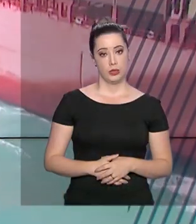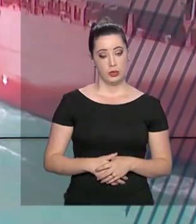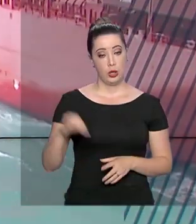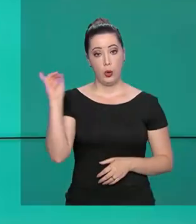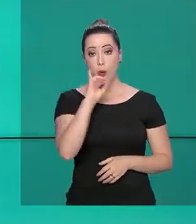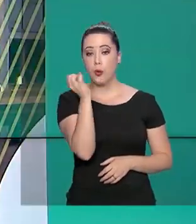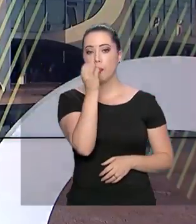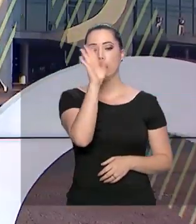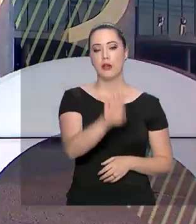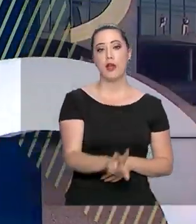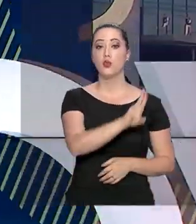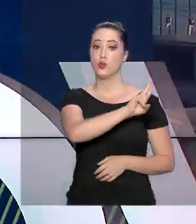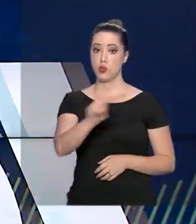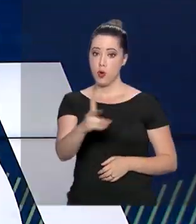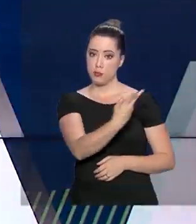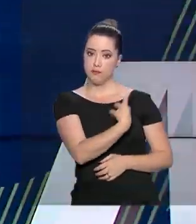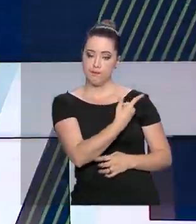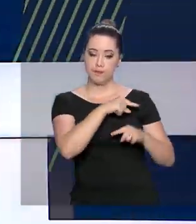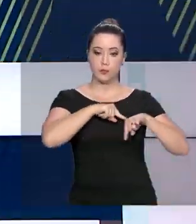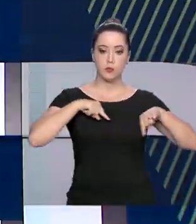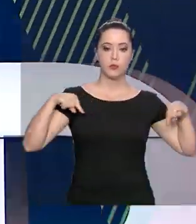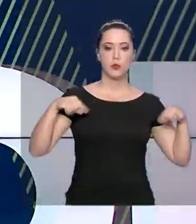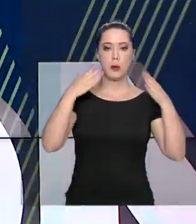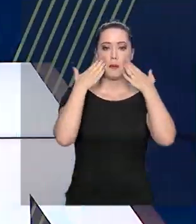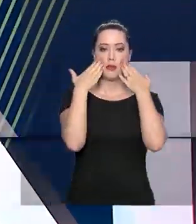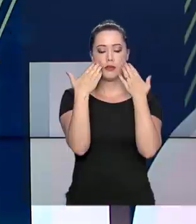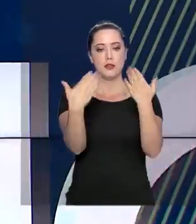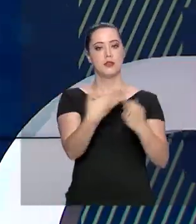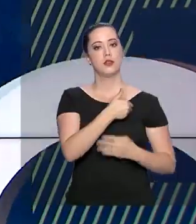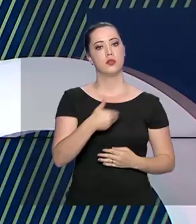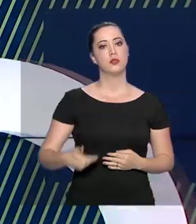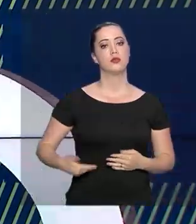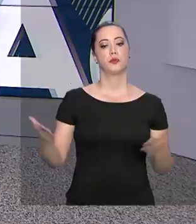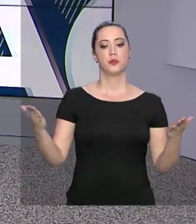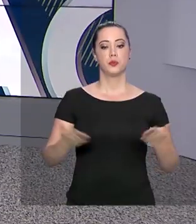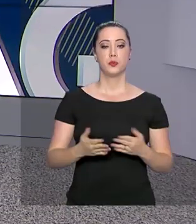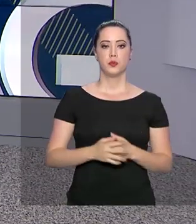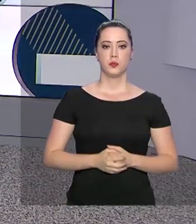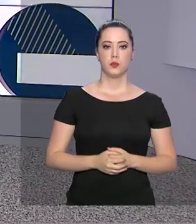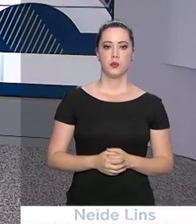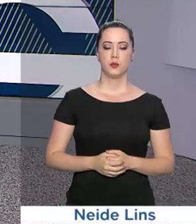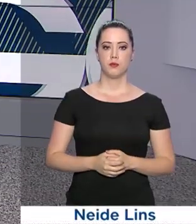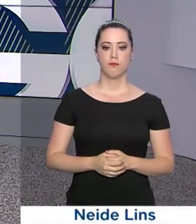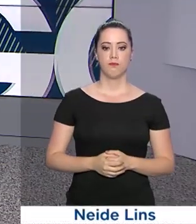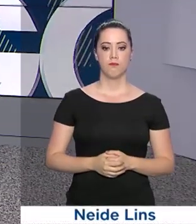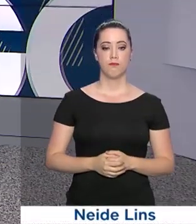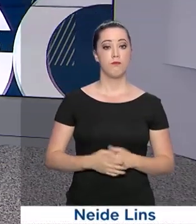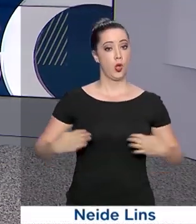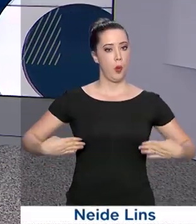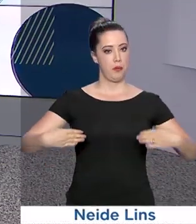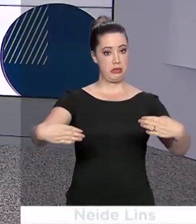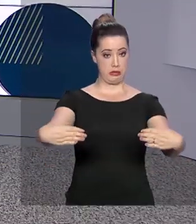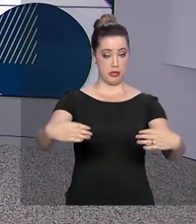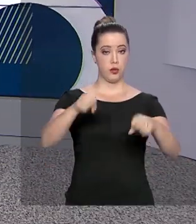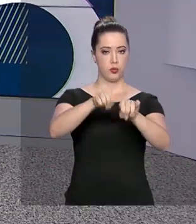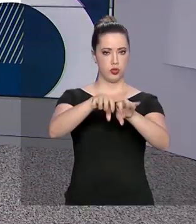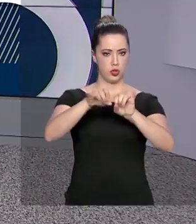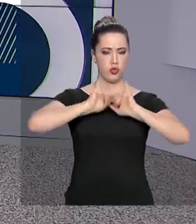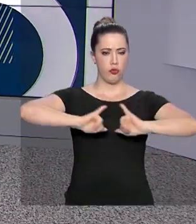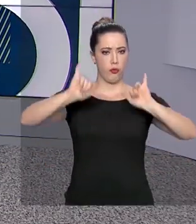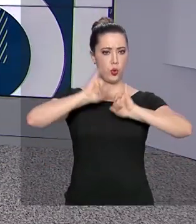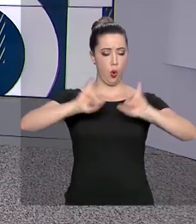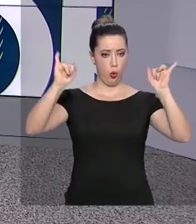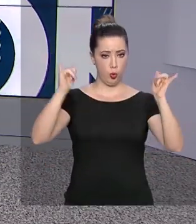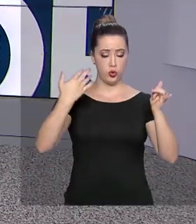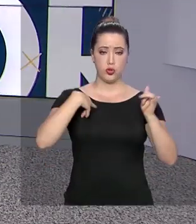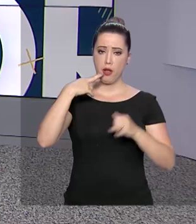Olá, boa tarde, eu sou Roberto Camargo e estamos no ar com mais um Governo Agora. O Ministério da Educação divulgou hoje os resultados do